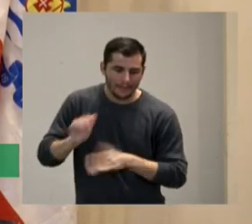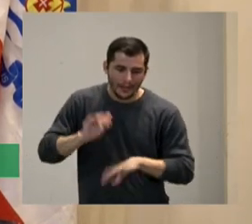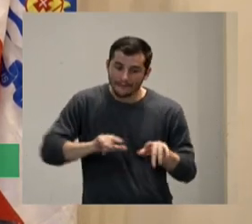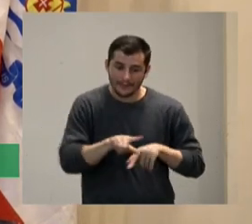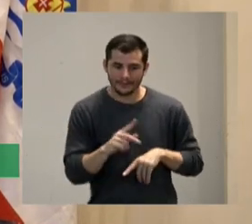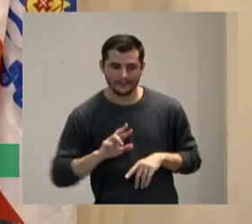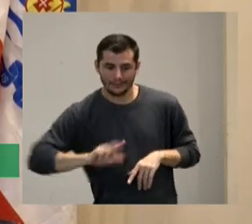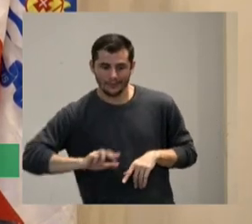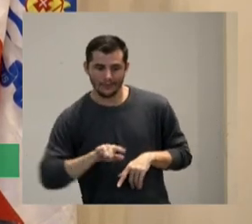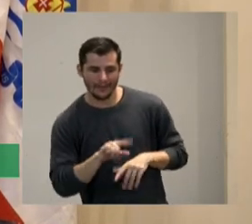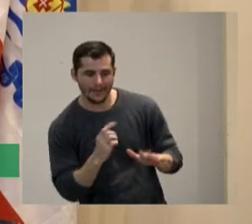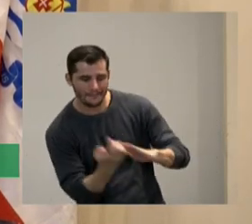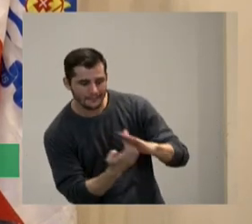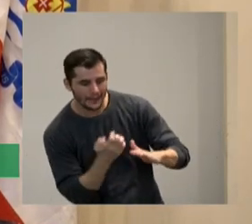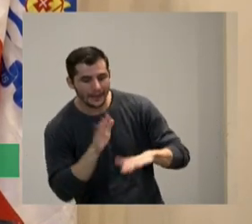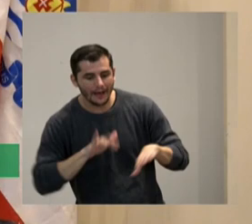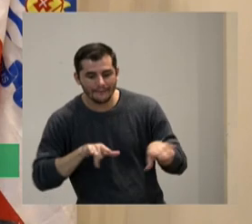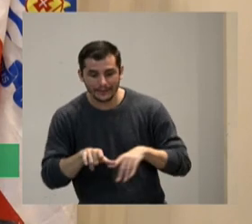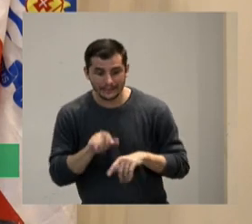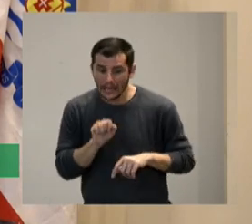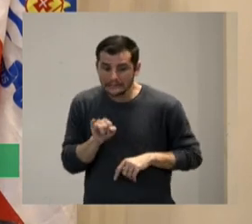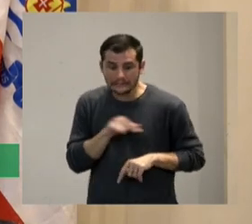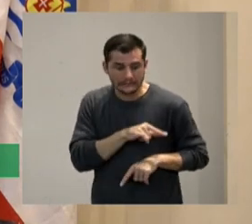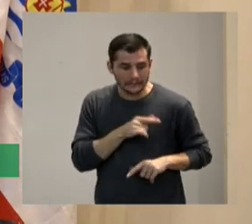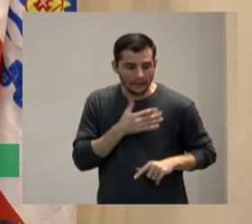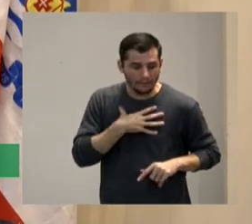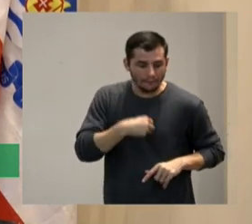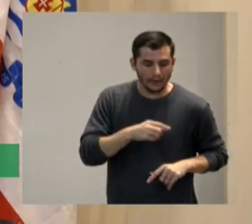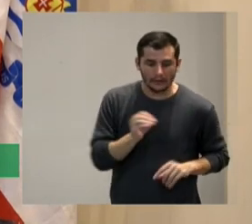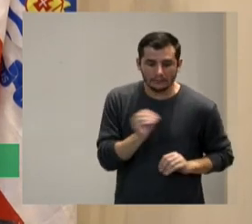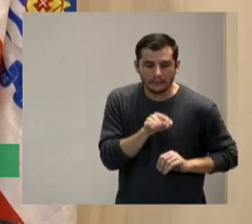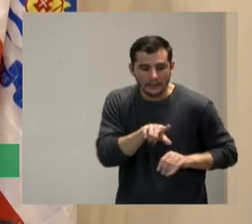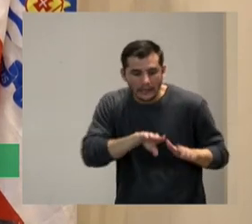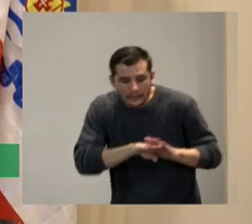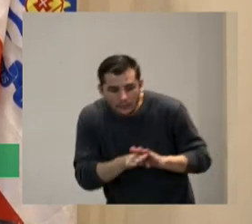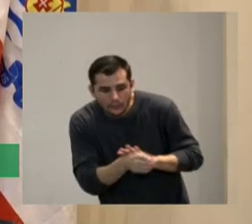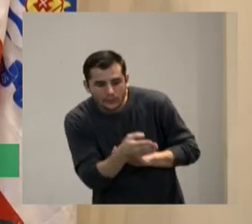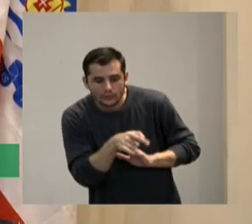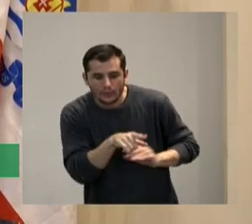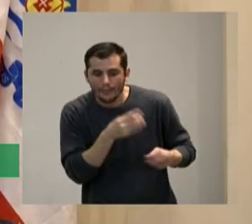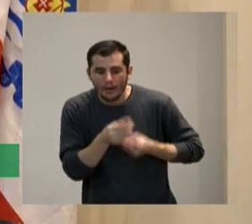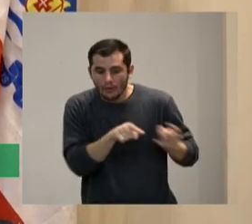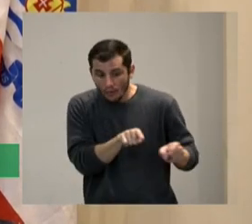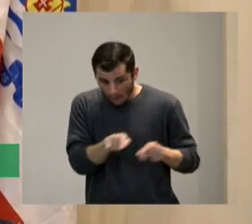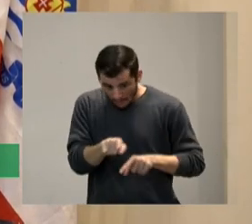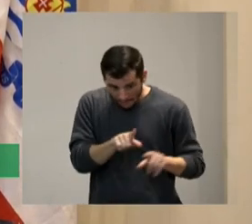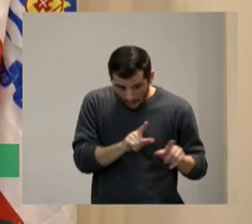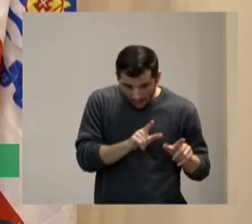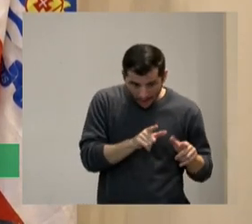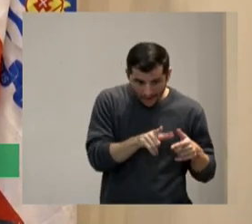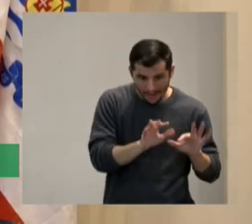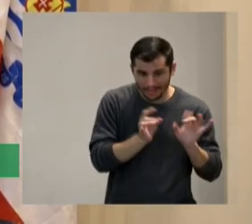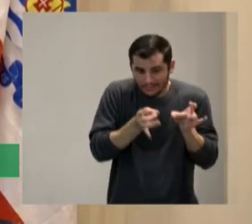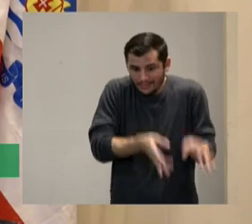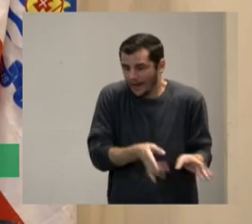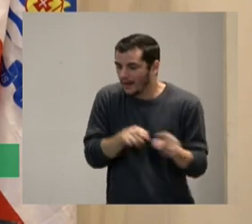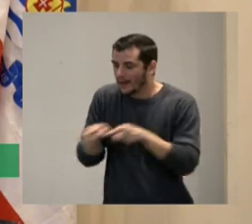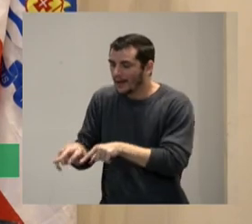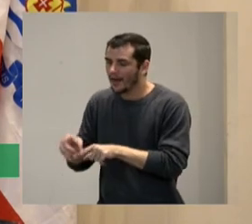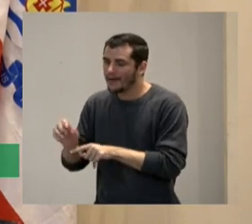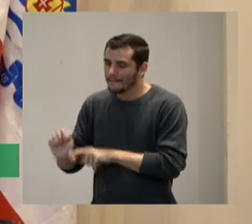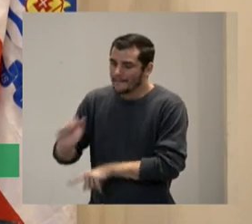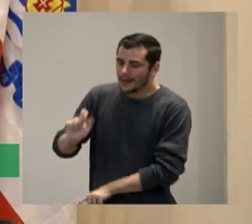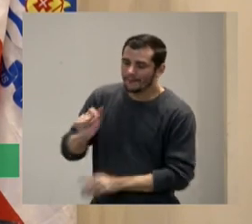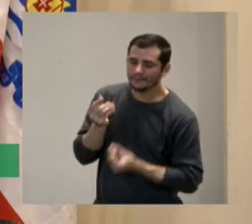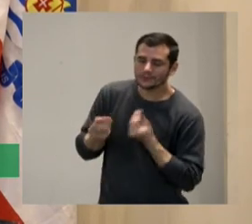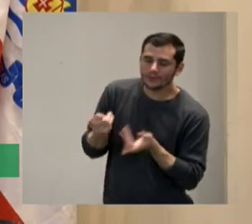e se o meu filho ou a minha filha não se adaptar e ela sair como que a gente faz e aí entra um benchmark de